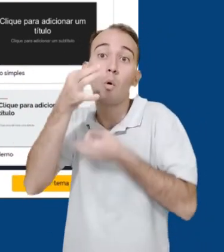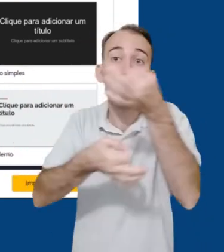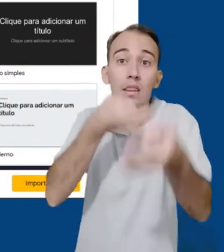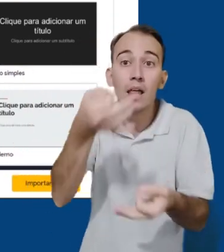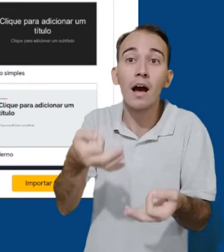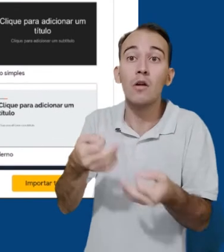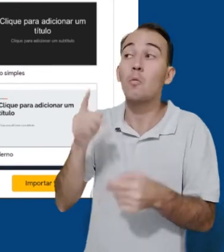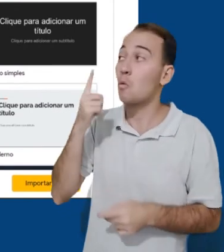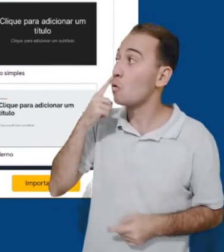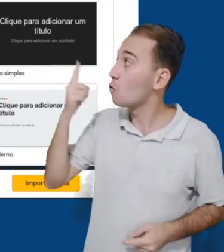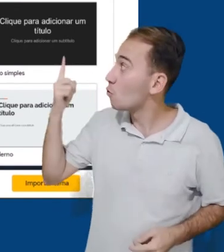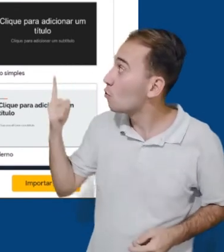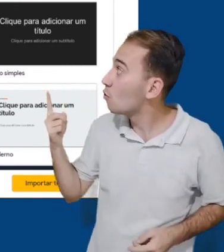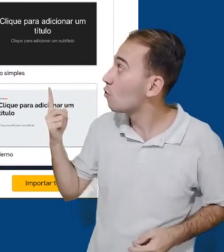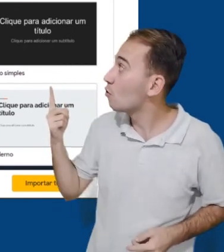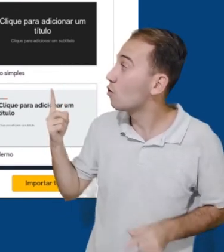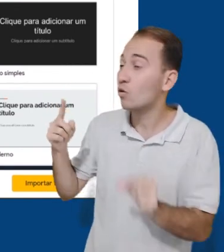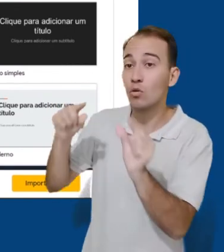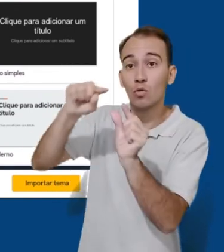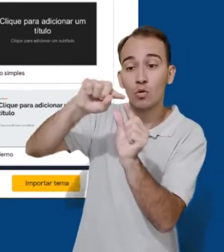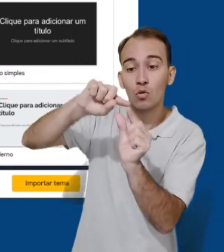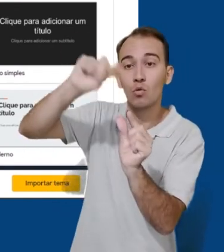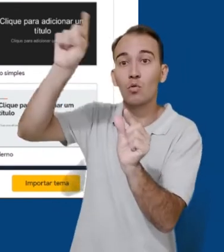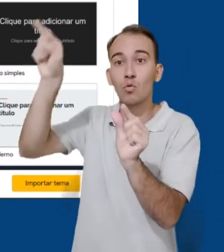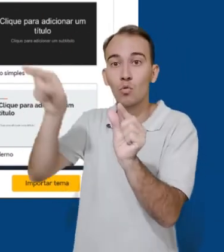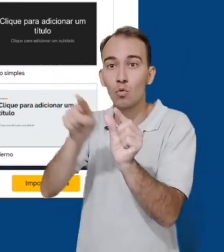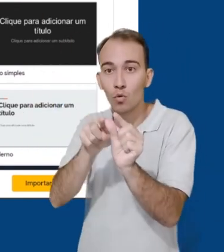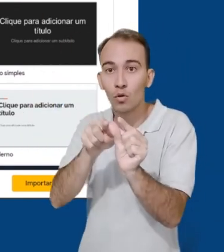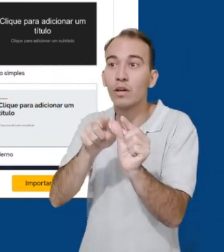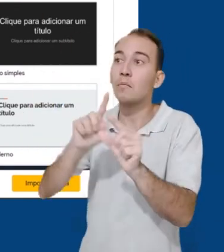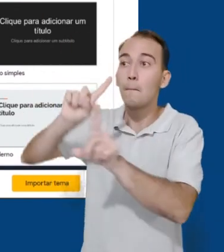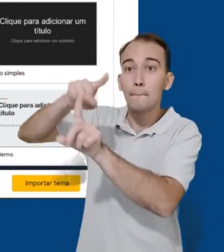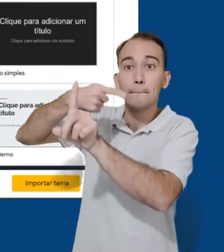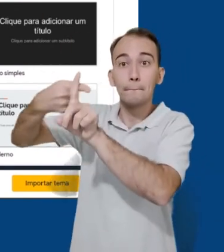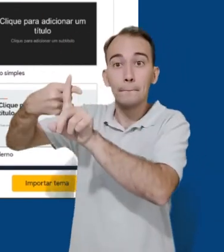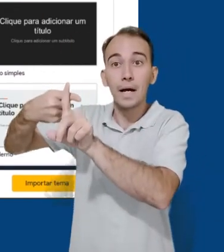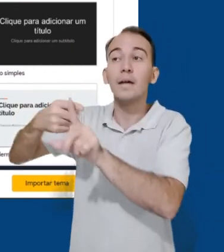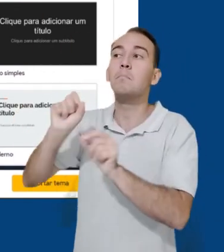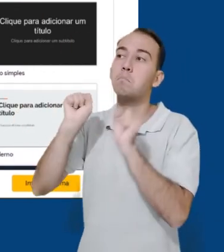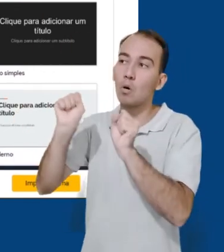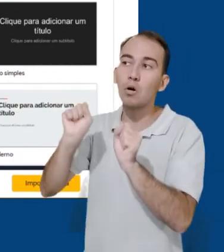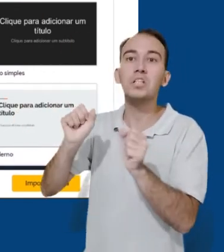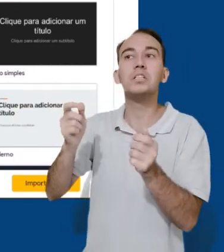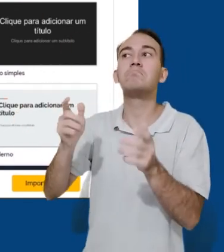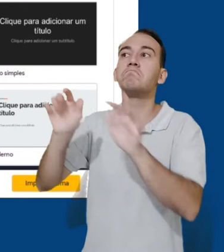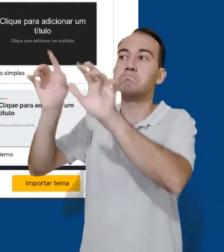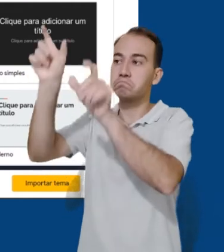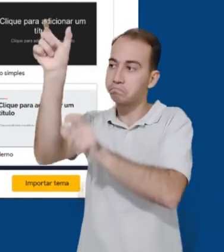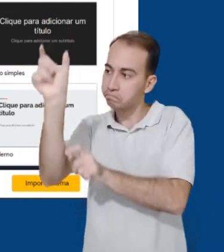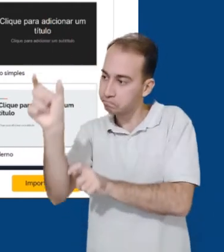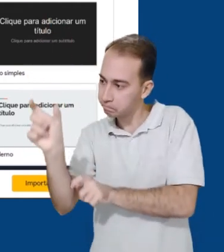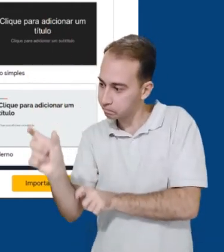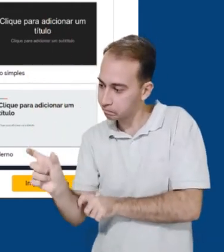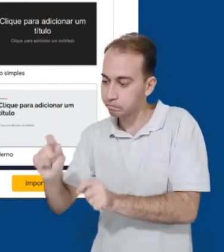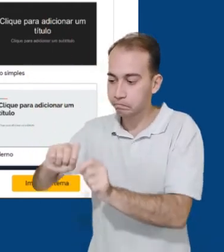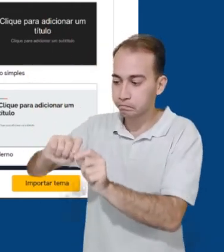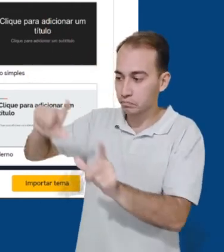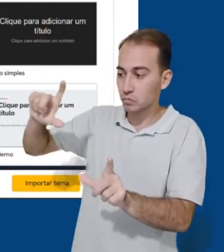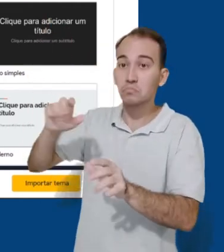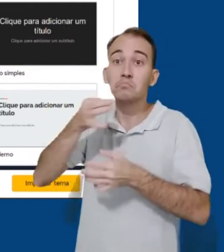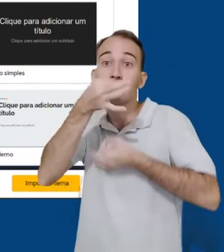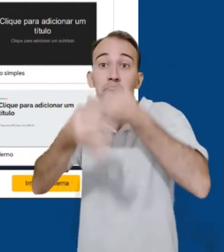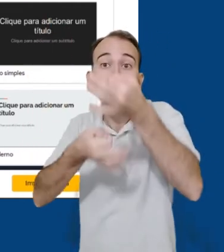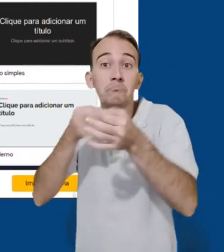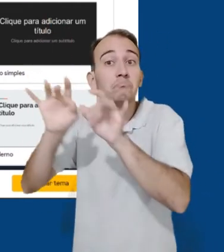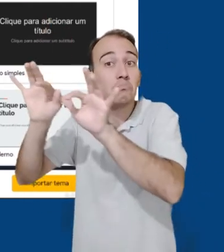Ao lado da ferramenta de link, podemos ver um balão de texto com o símbolo de adição. Quando clicamos nele, uma janela ao lado do objeto se